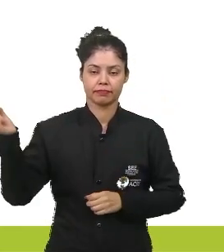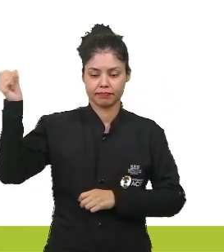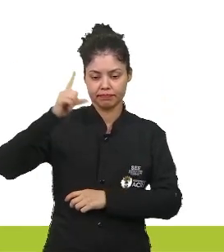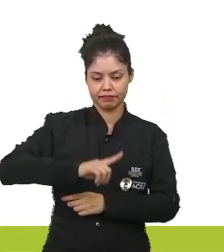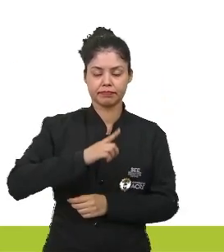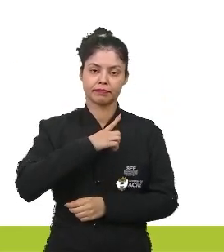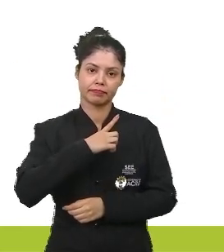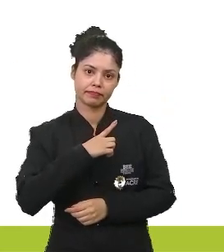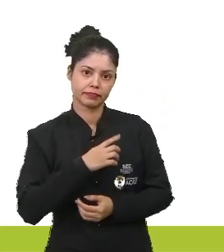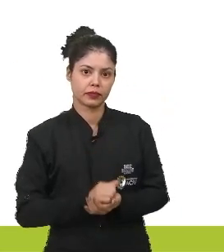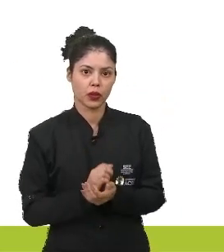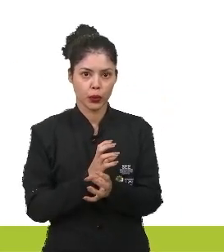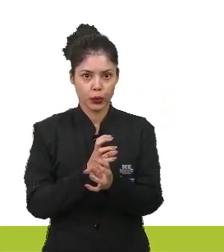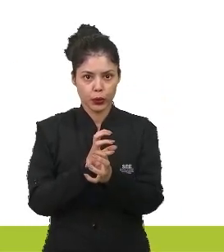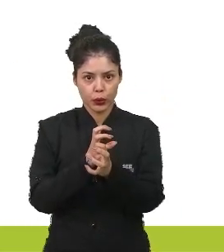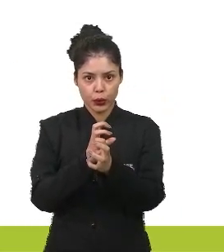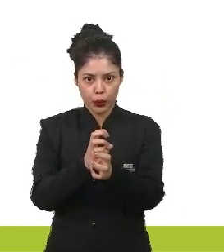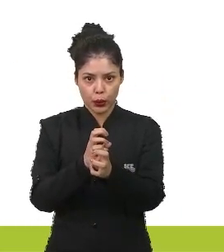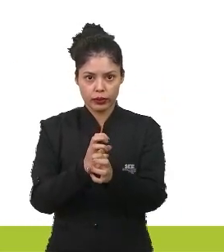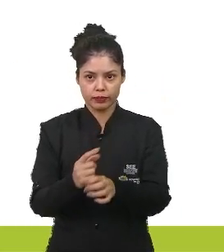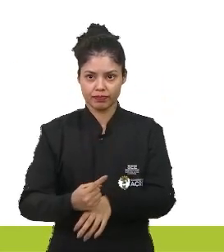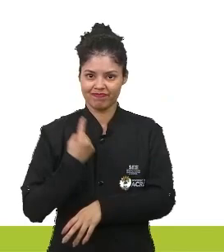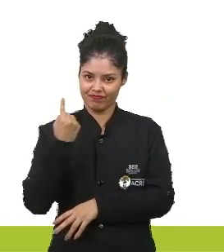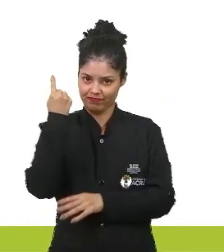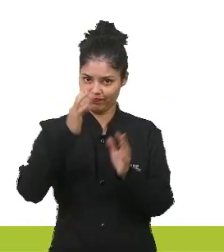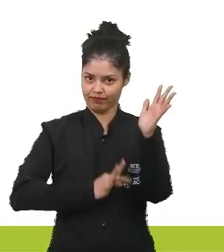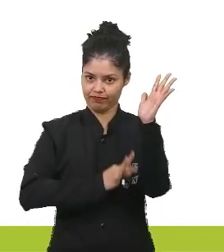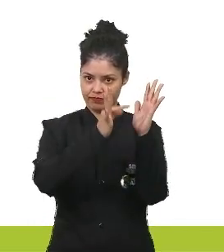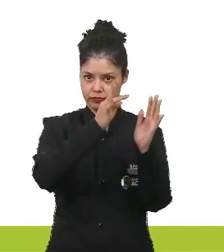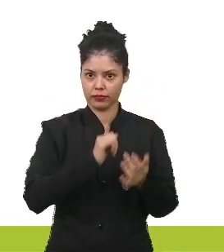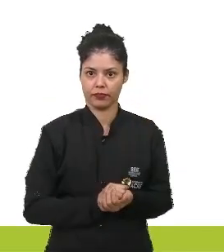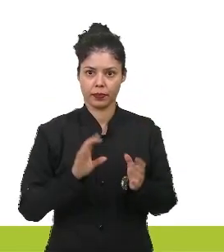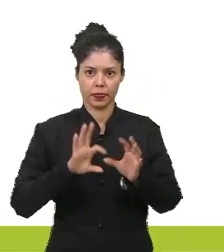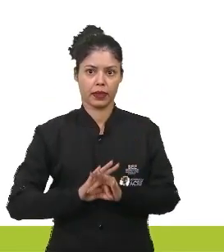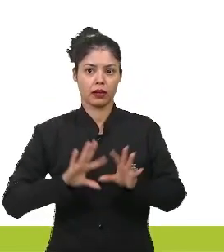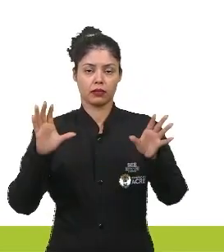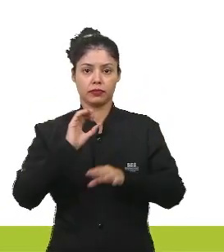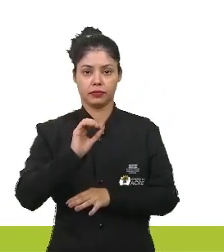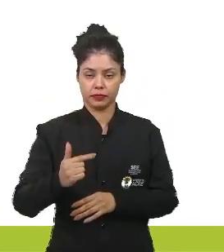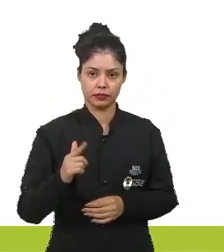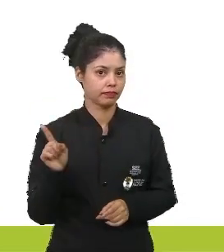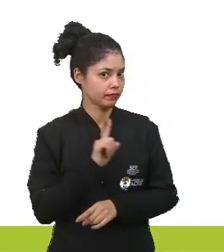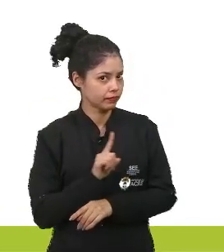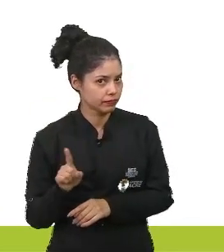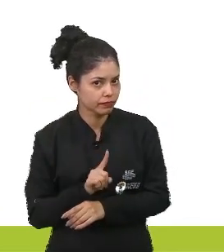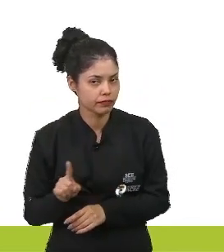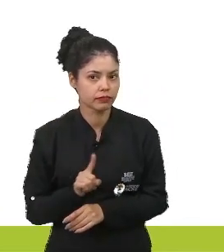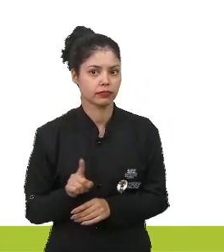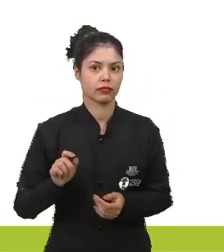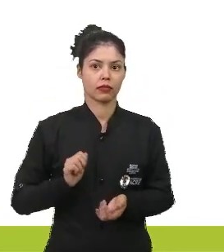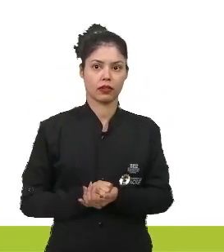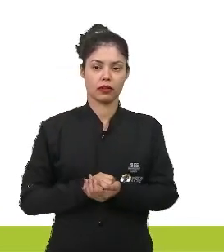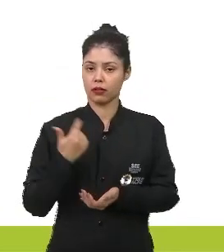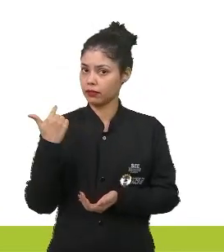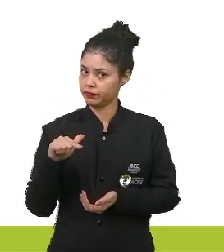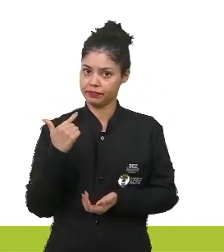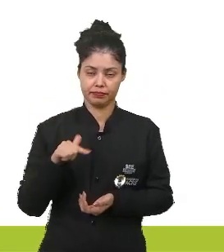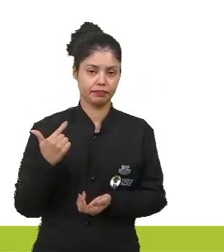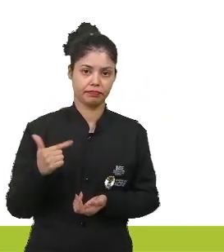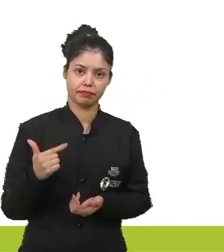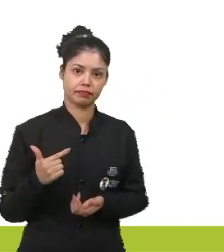ele tende a ficar com a temperatura mais alta. Ela vai liberar oxigênio? Não. Se não tem